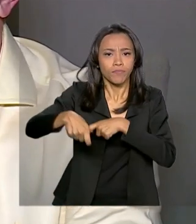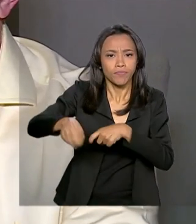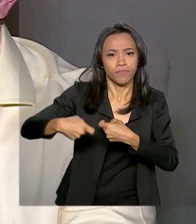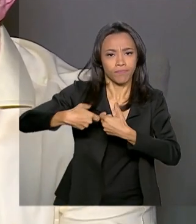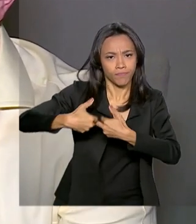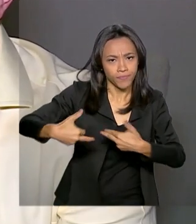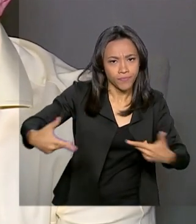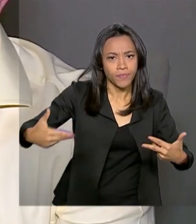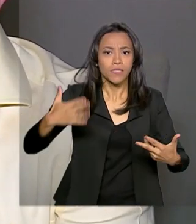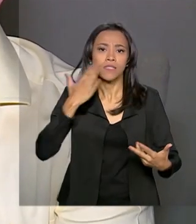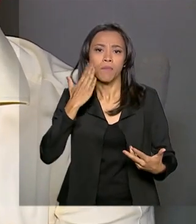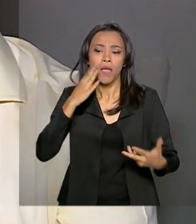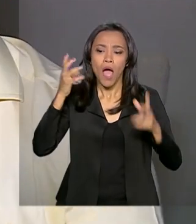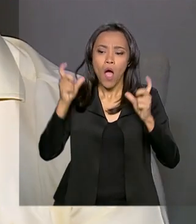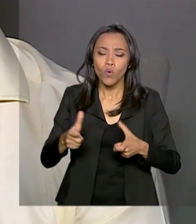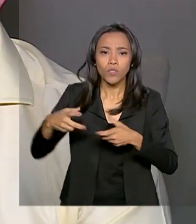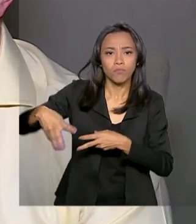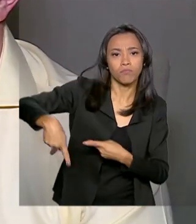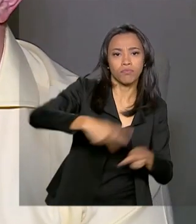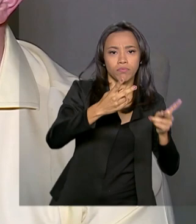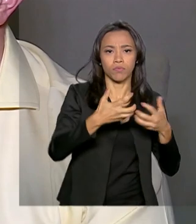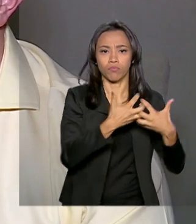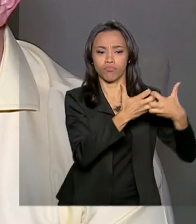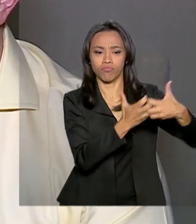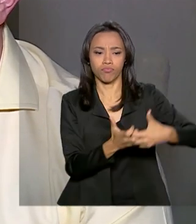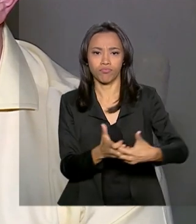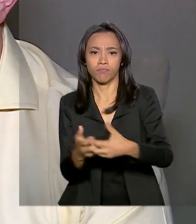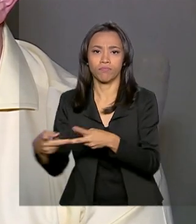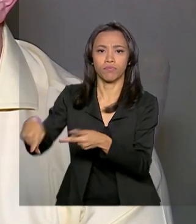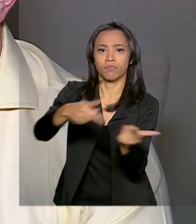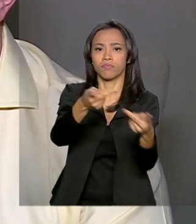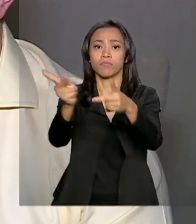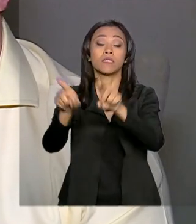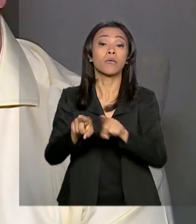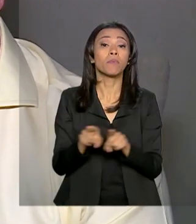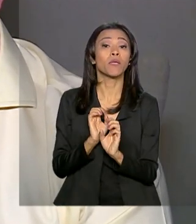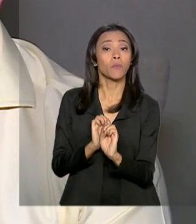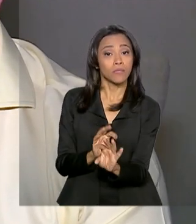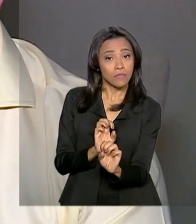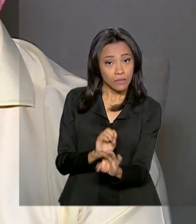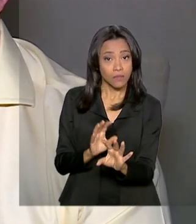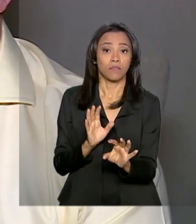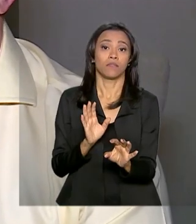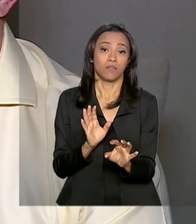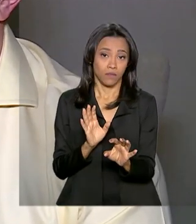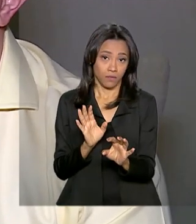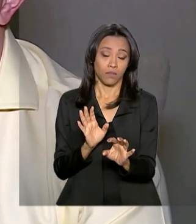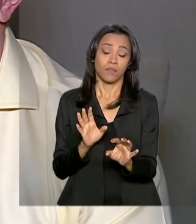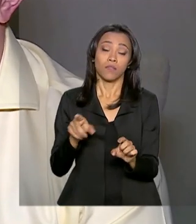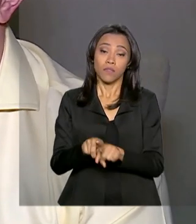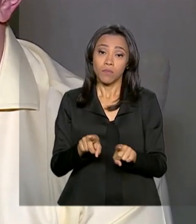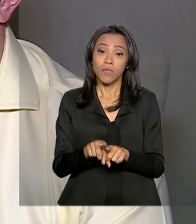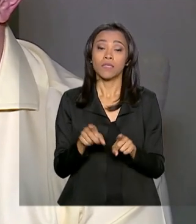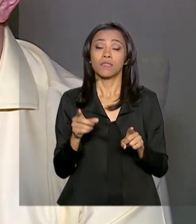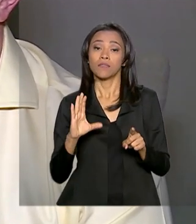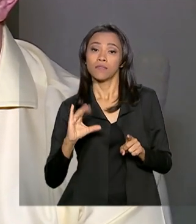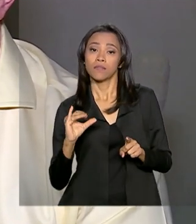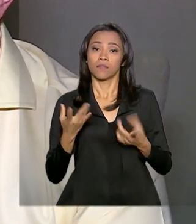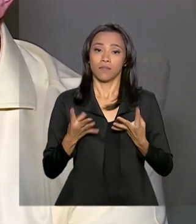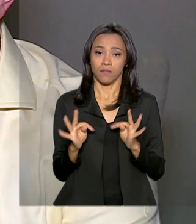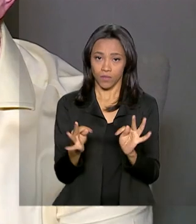identificar as rotas de produção, também educação, que é importantíssimo, e ciência e tecnologia.